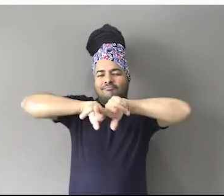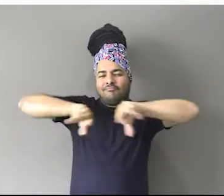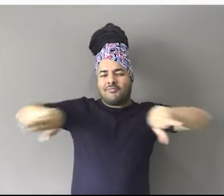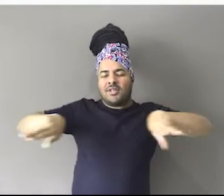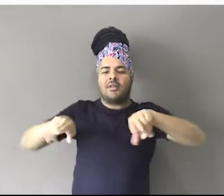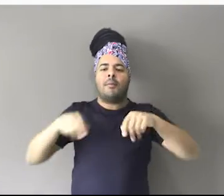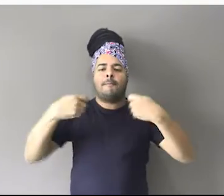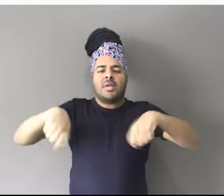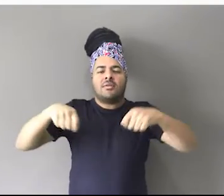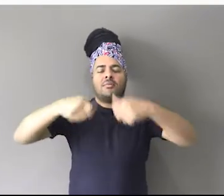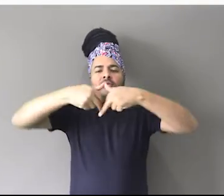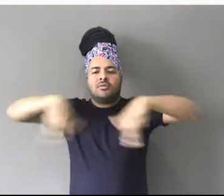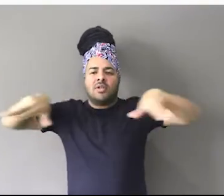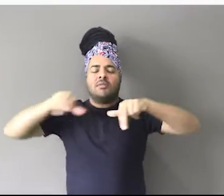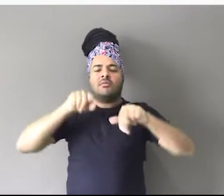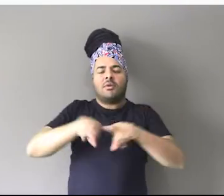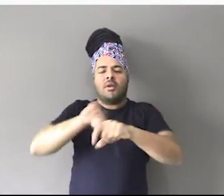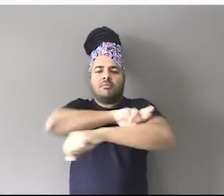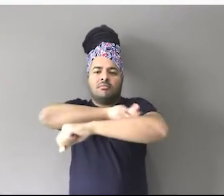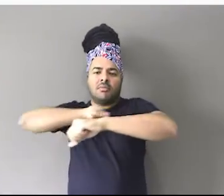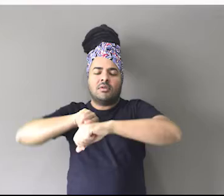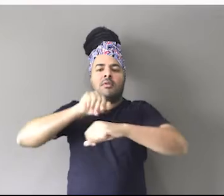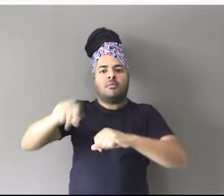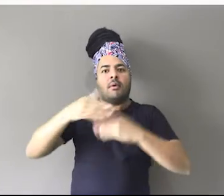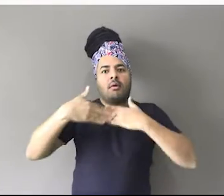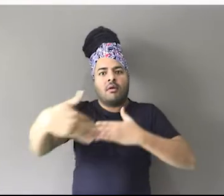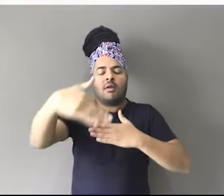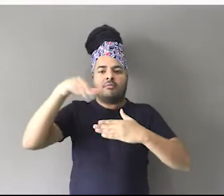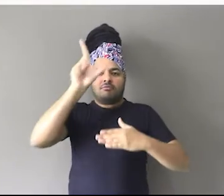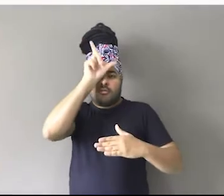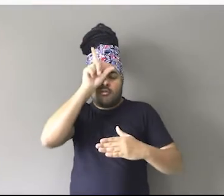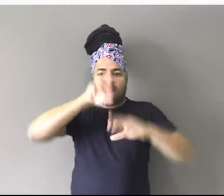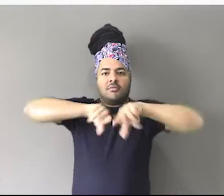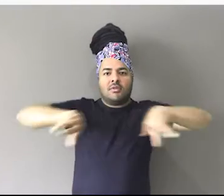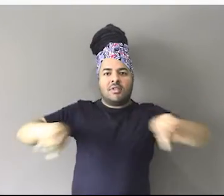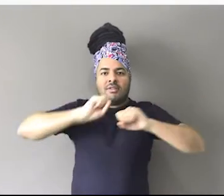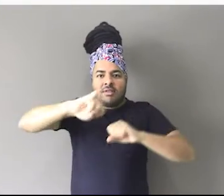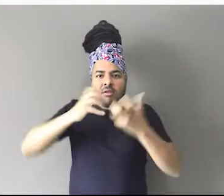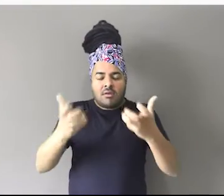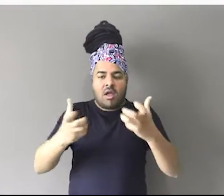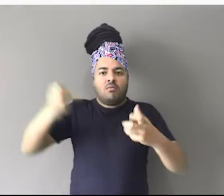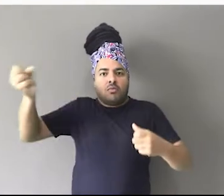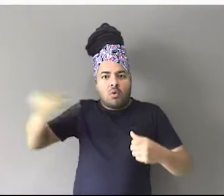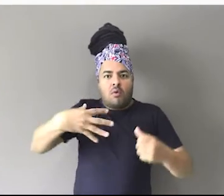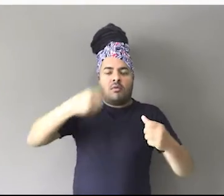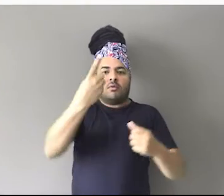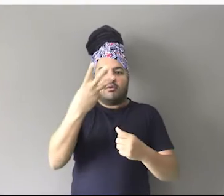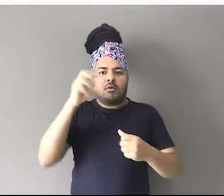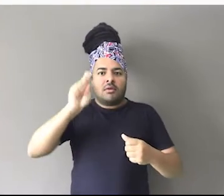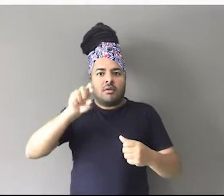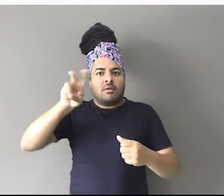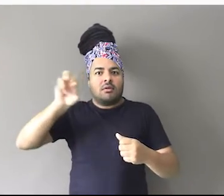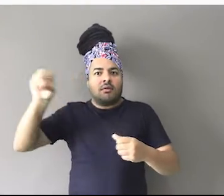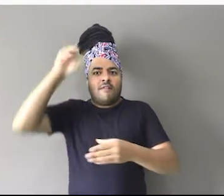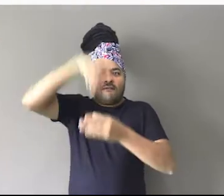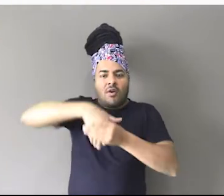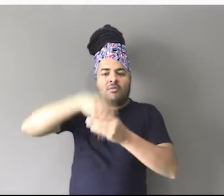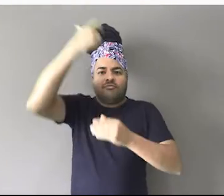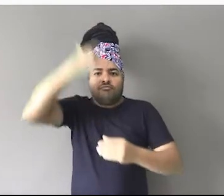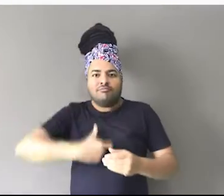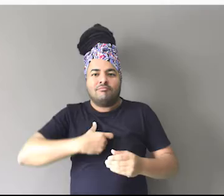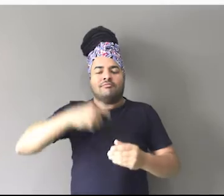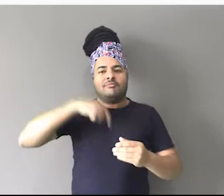de gênero e raça, possibilitará a formação de novos líderes e mais conscientização para as futuras gerações. Se você quer renovação política de verdade,